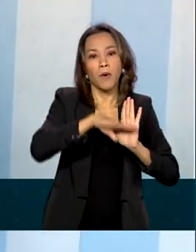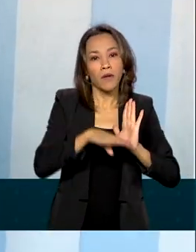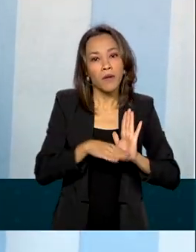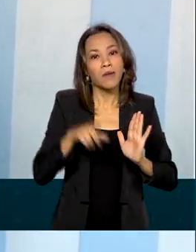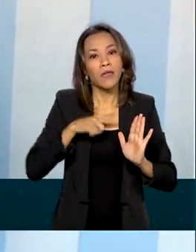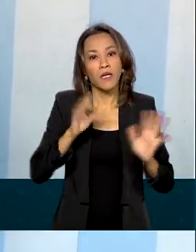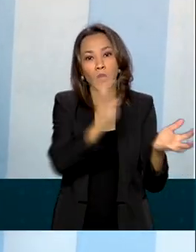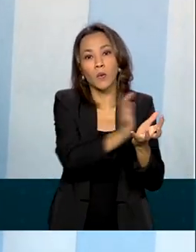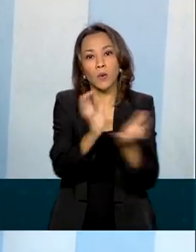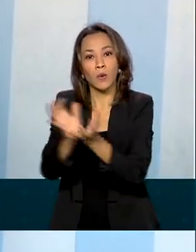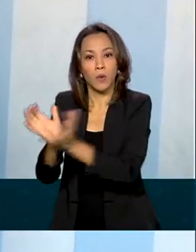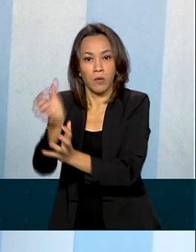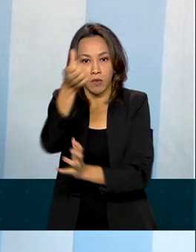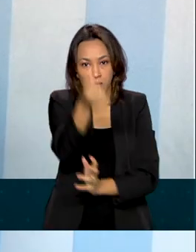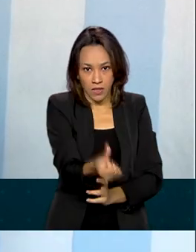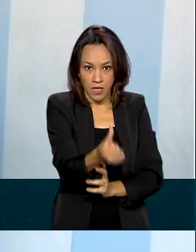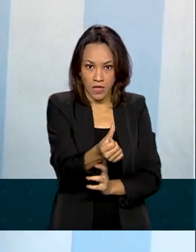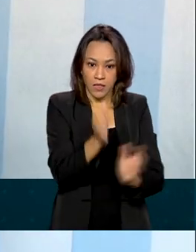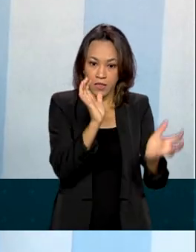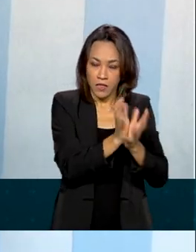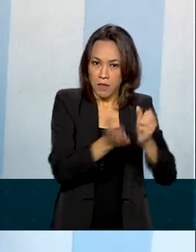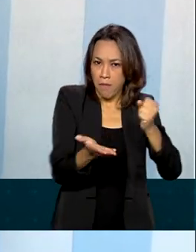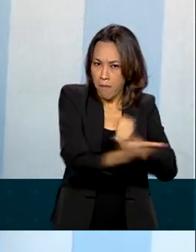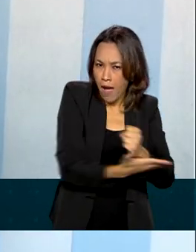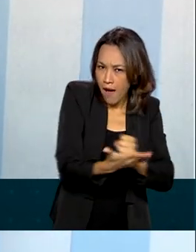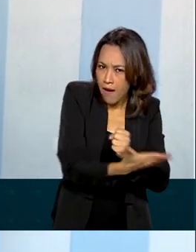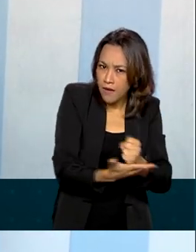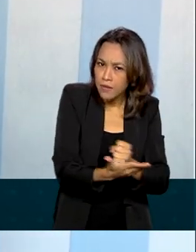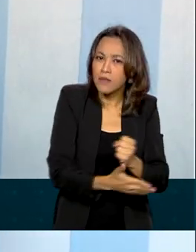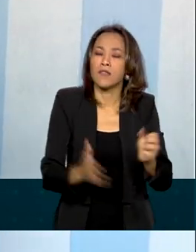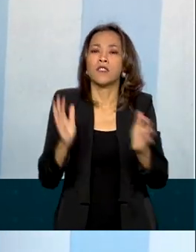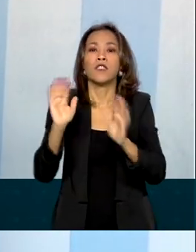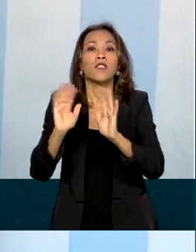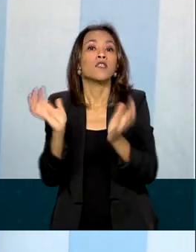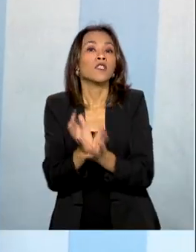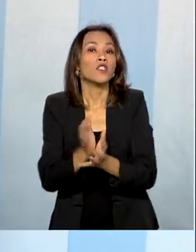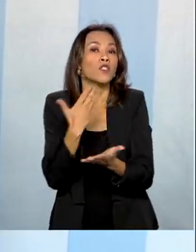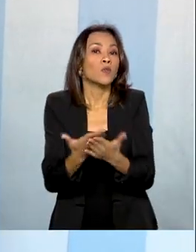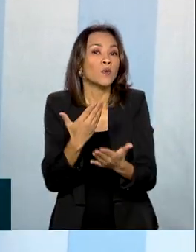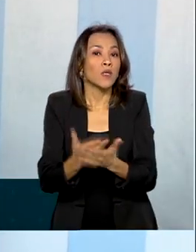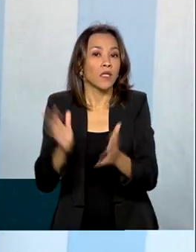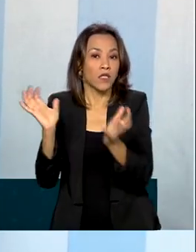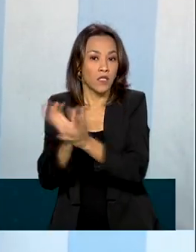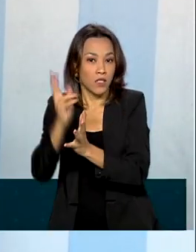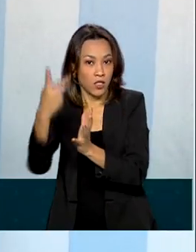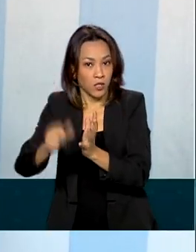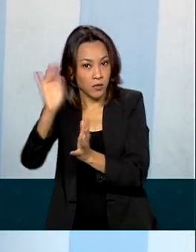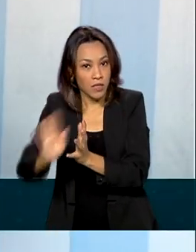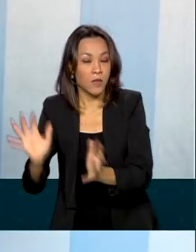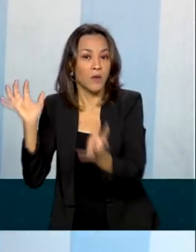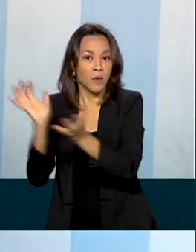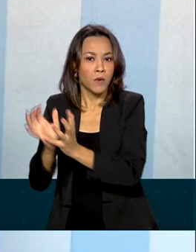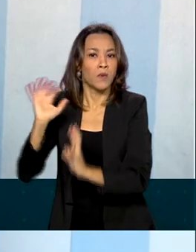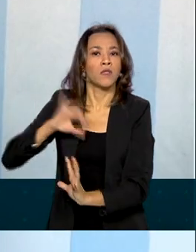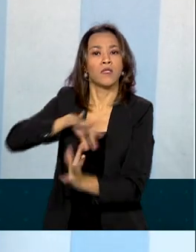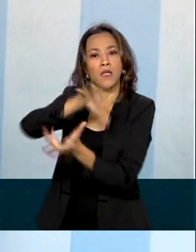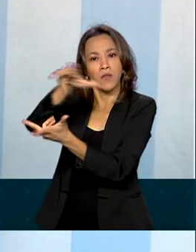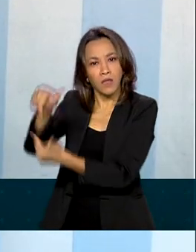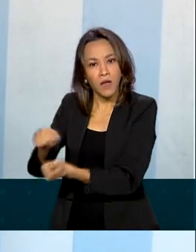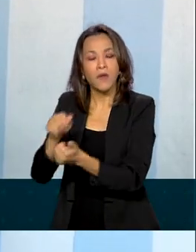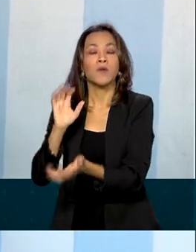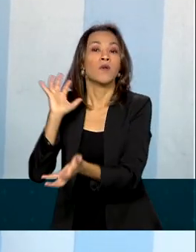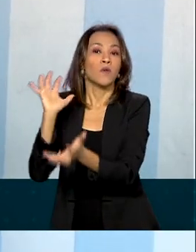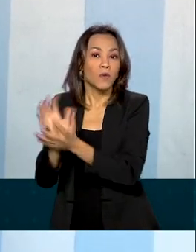seis categorias diferentes. A de base, estudantil, nacional, internacional, olímpica,